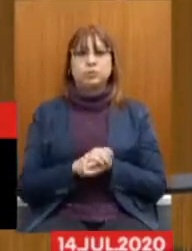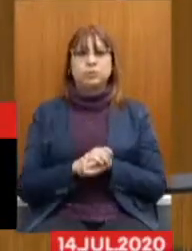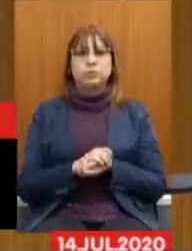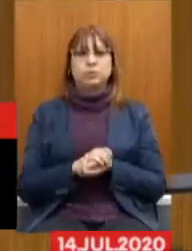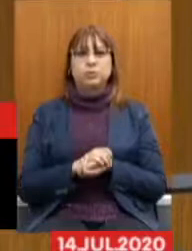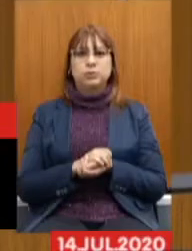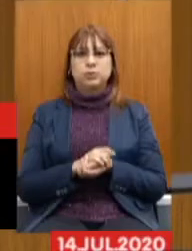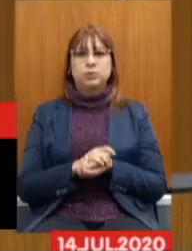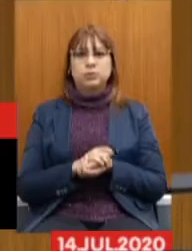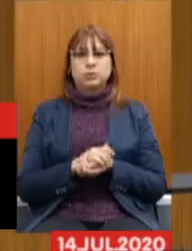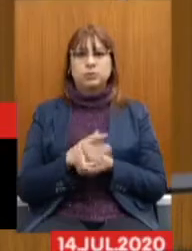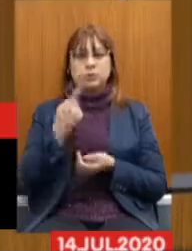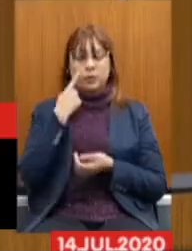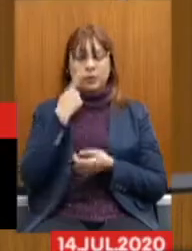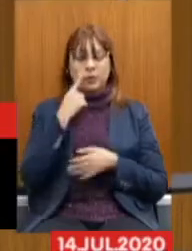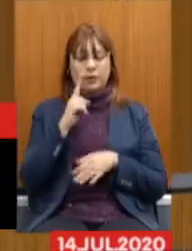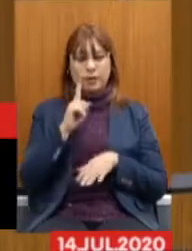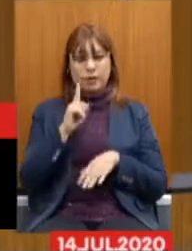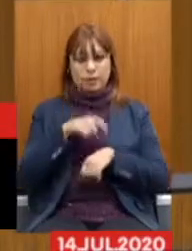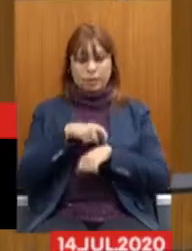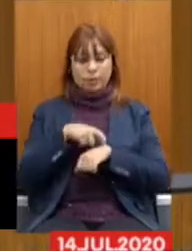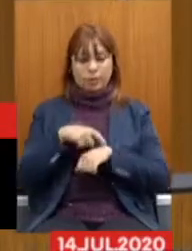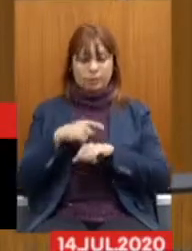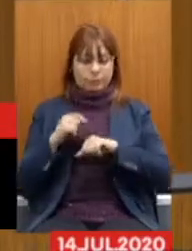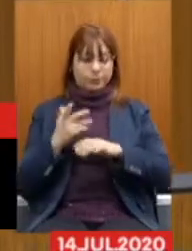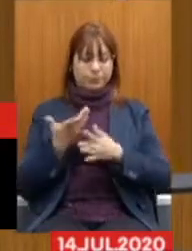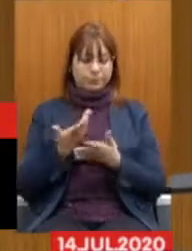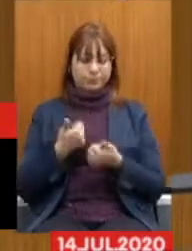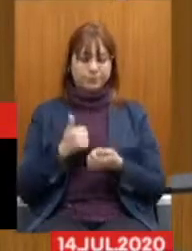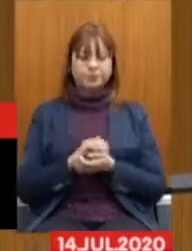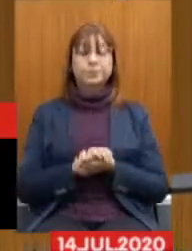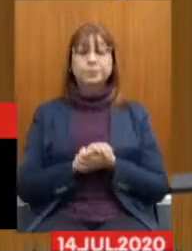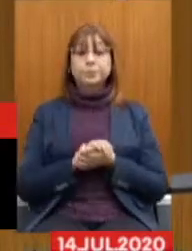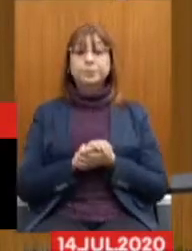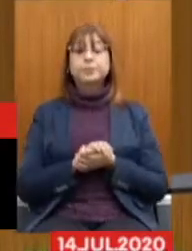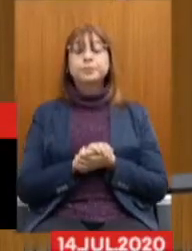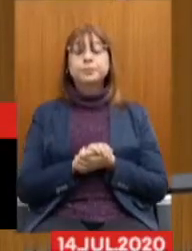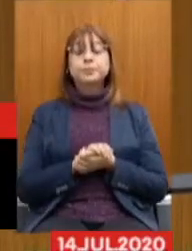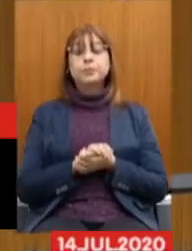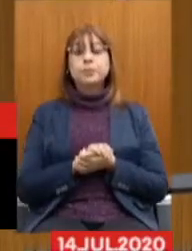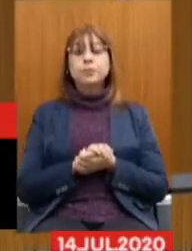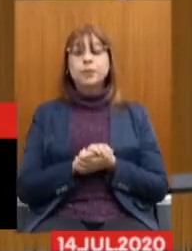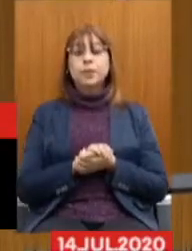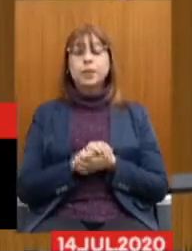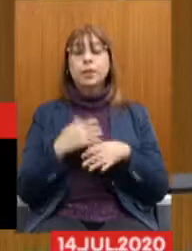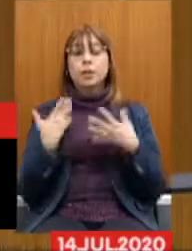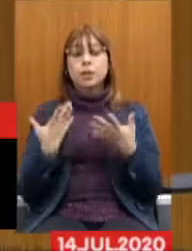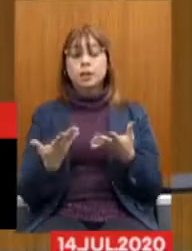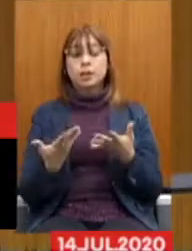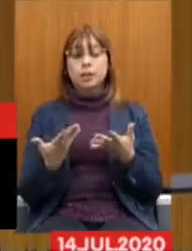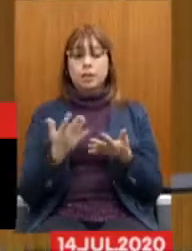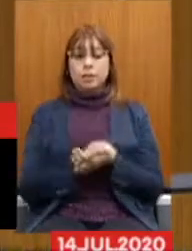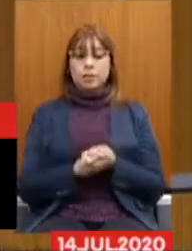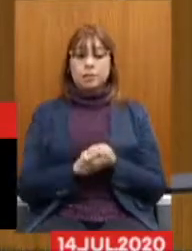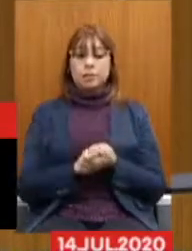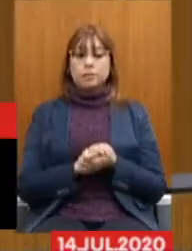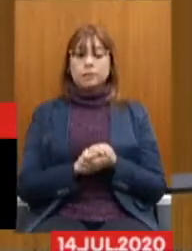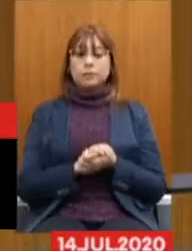para a gente poder controlar o tempo aqui de forma adequada. mas, enfim, no aspecto